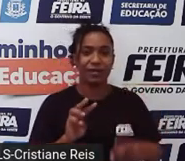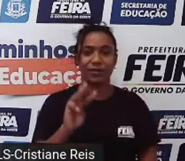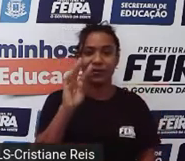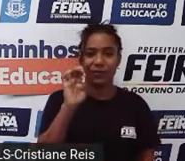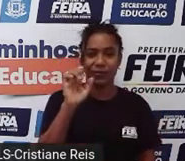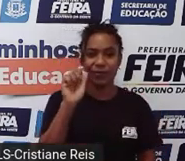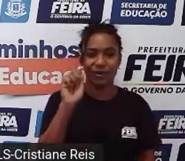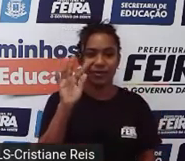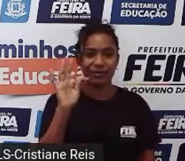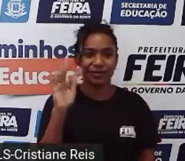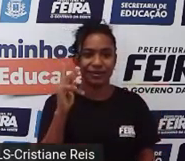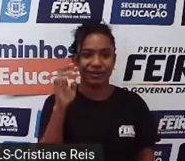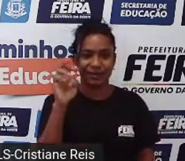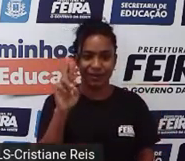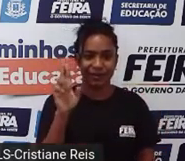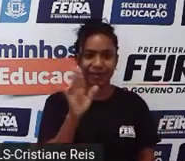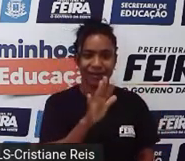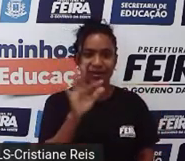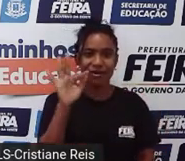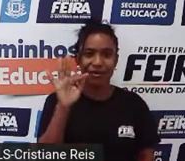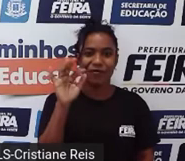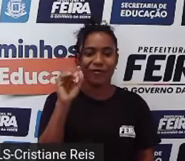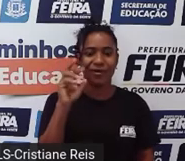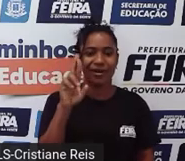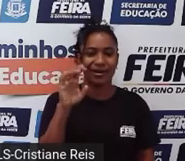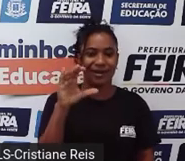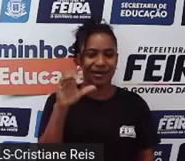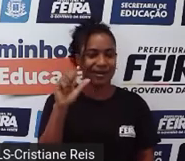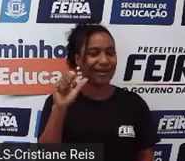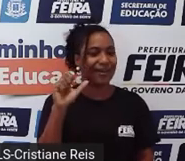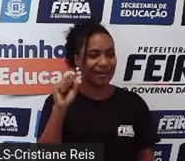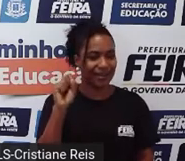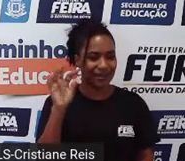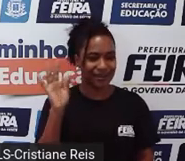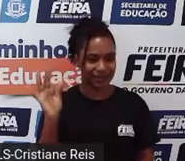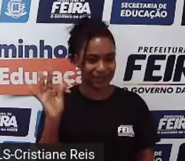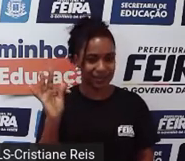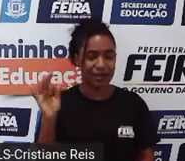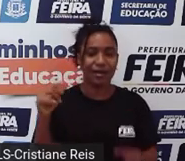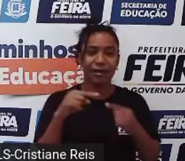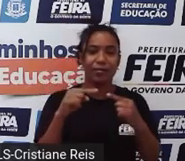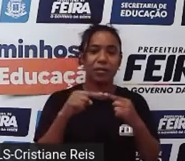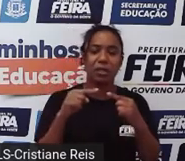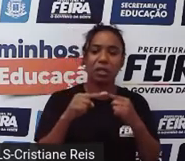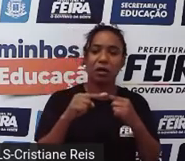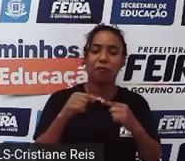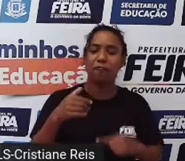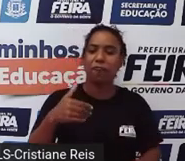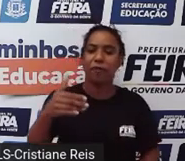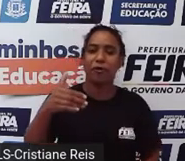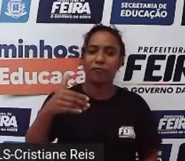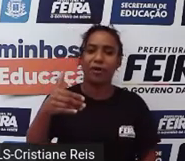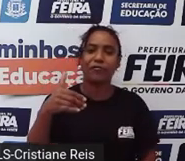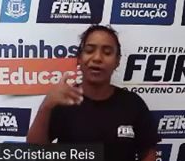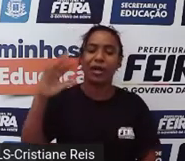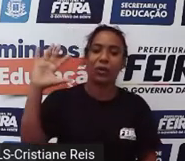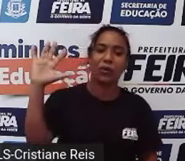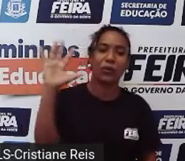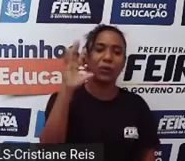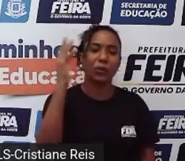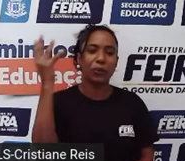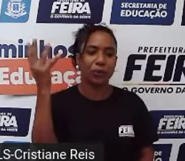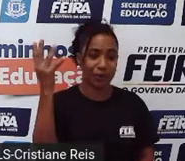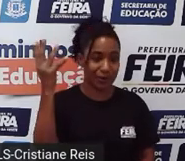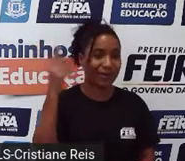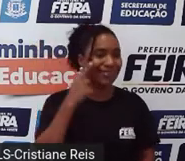previsão do tempo. É a expressão que a gente utiliza para nos referirmos à previsão do tempo. E existe